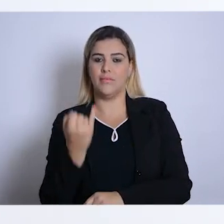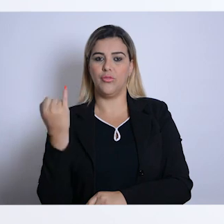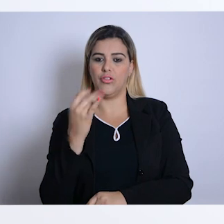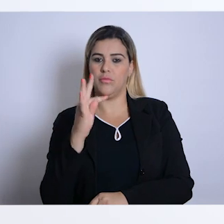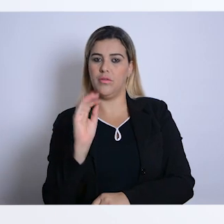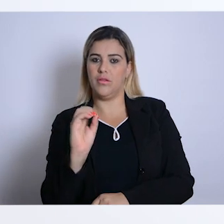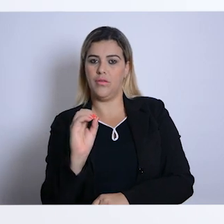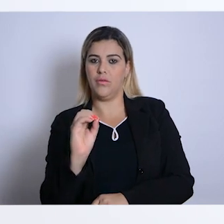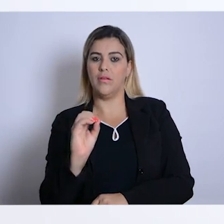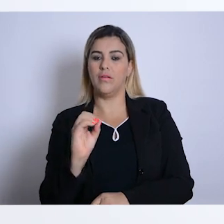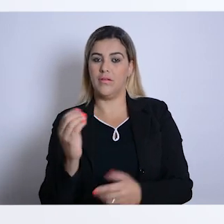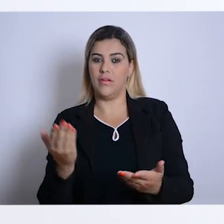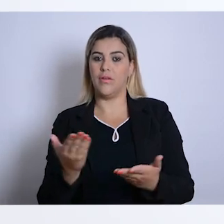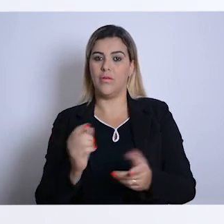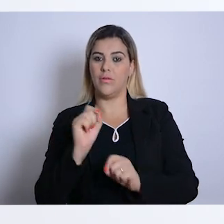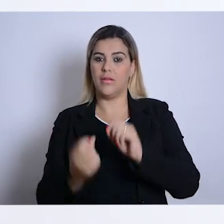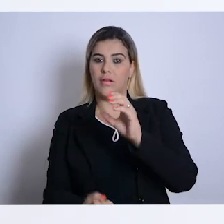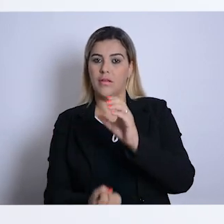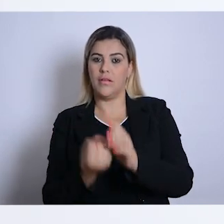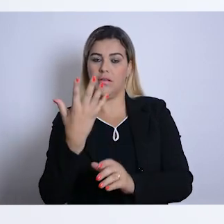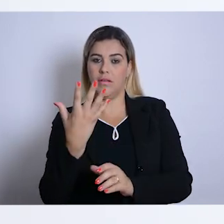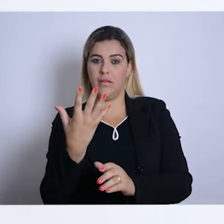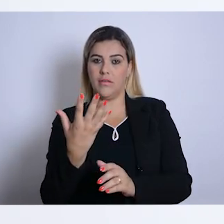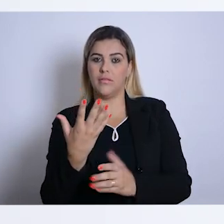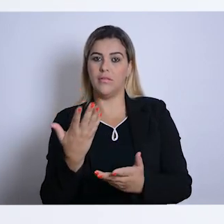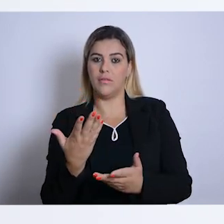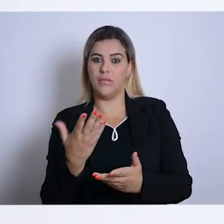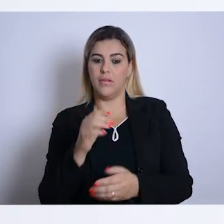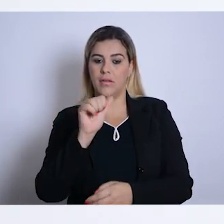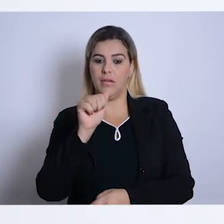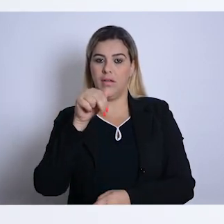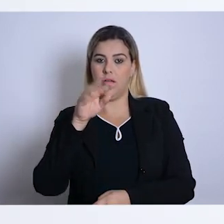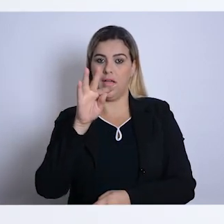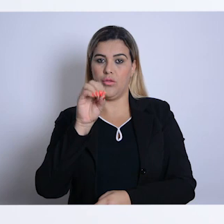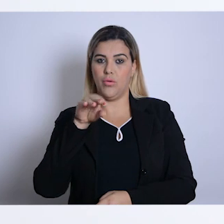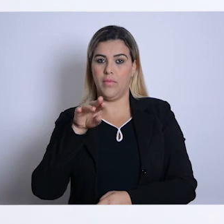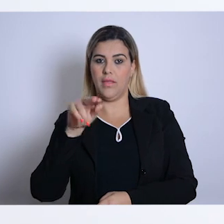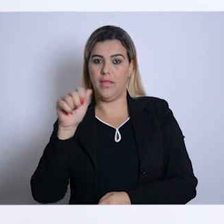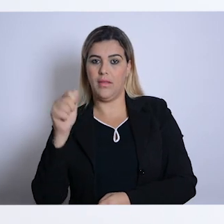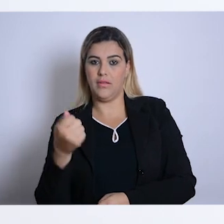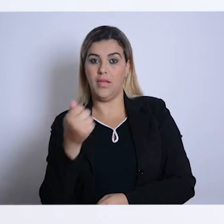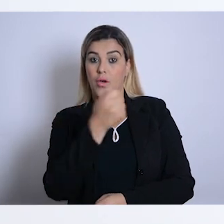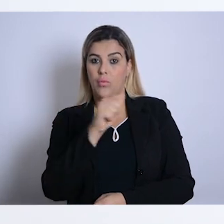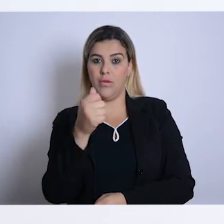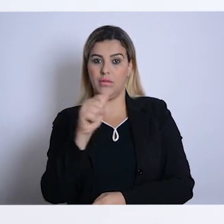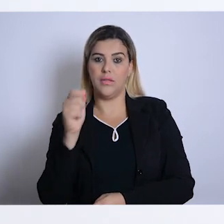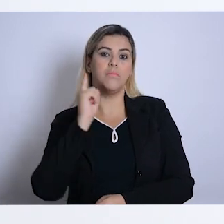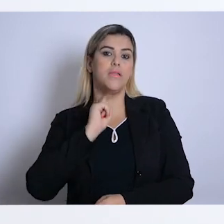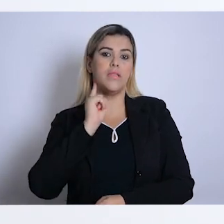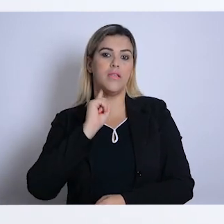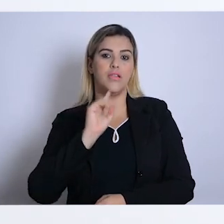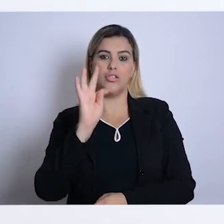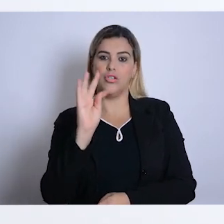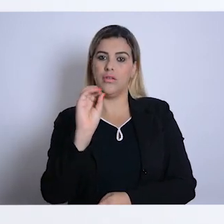conquista muito importante para a terapia ocupacional nesse momento foi a criação da Atominas, foi uma reabertura da